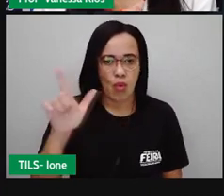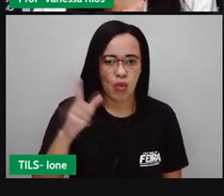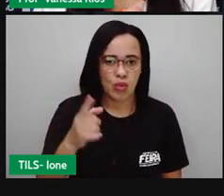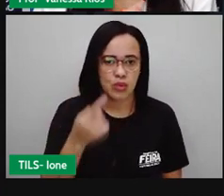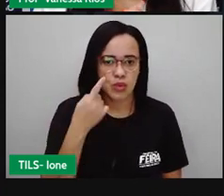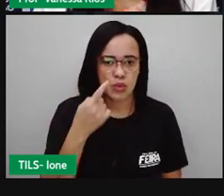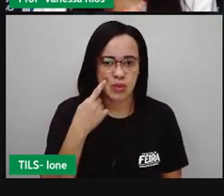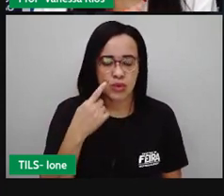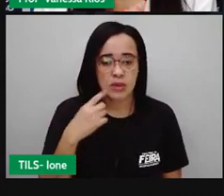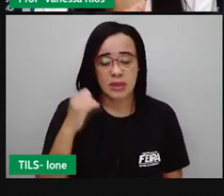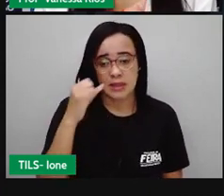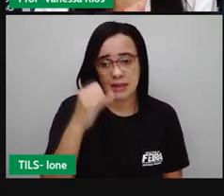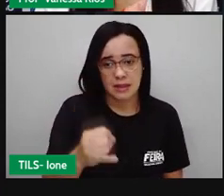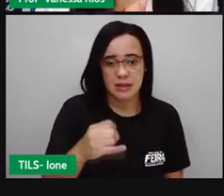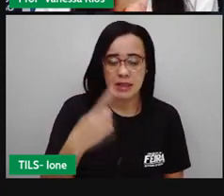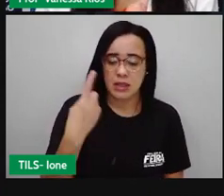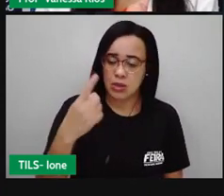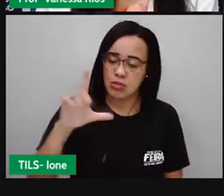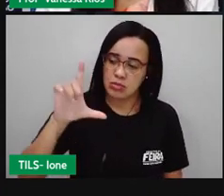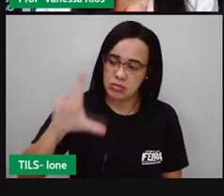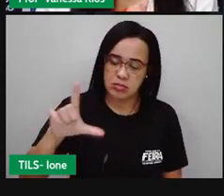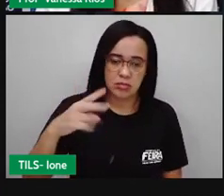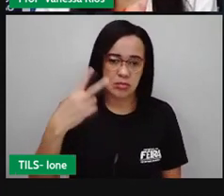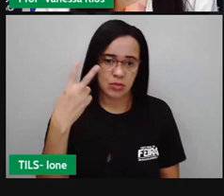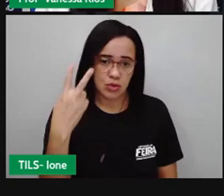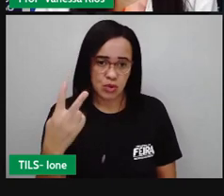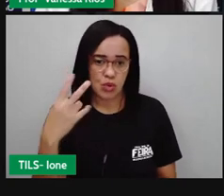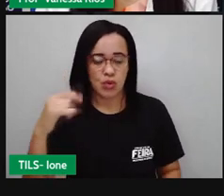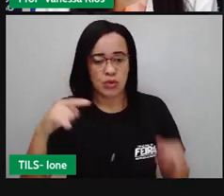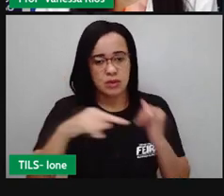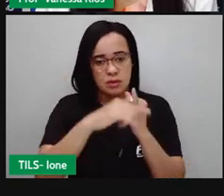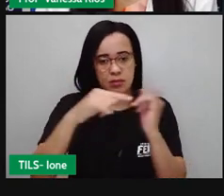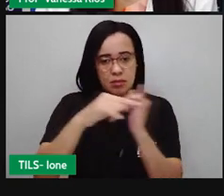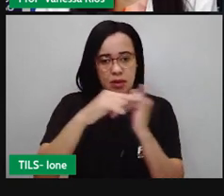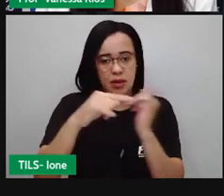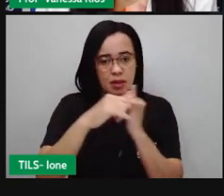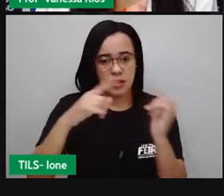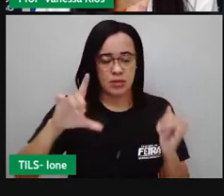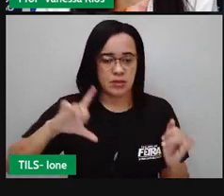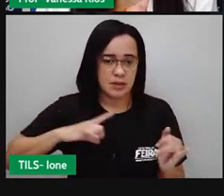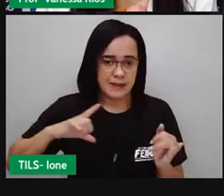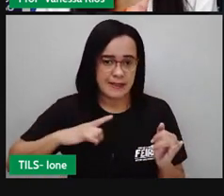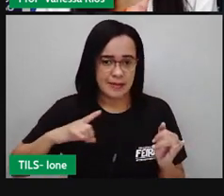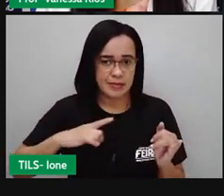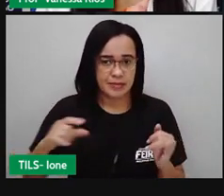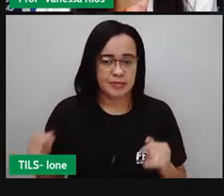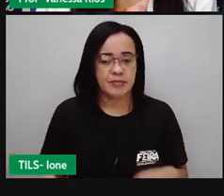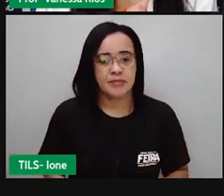meios litros, então, dois litros tem,